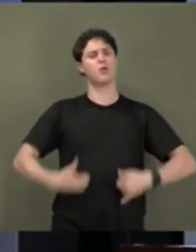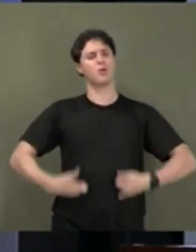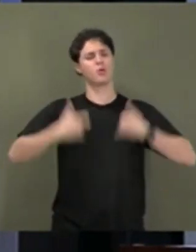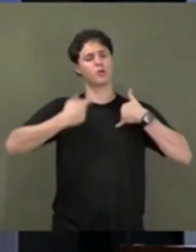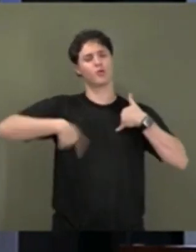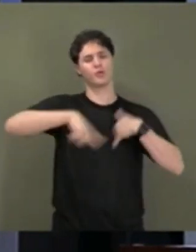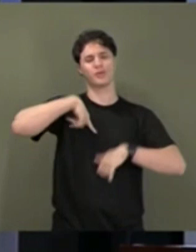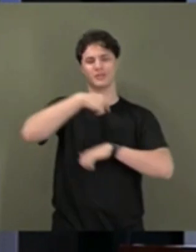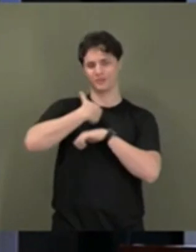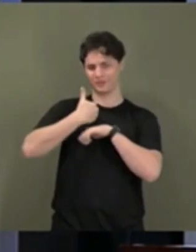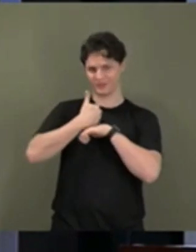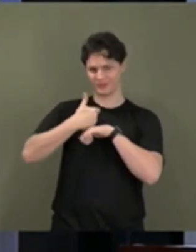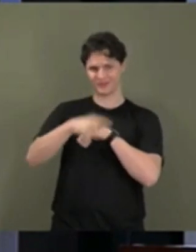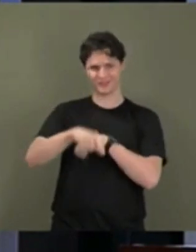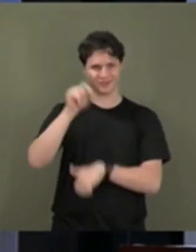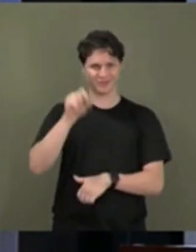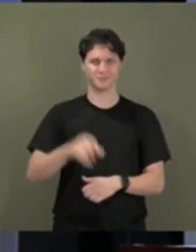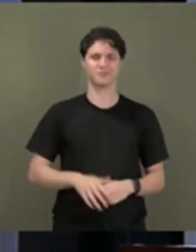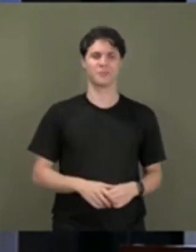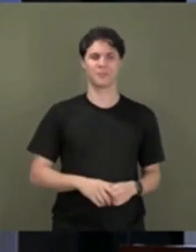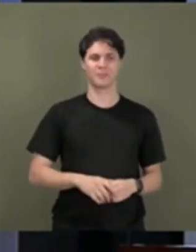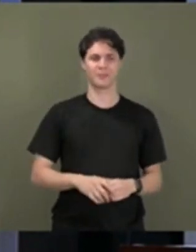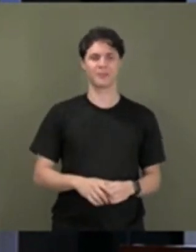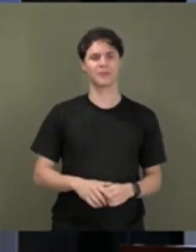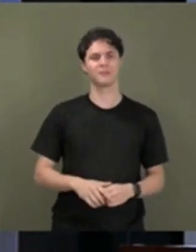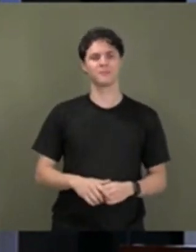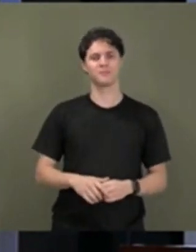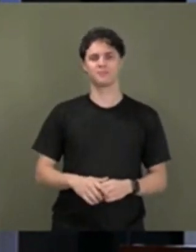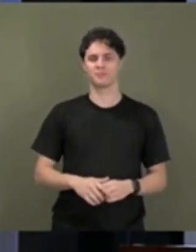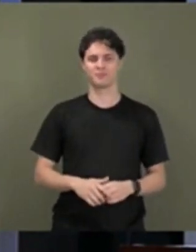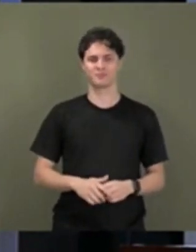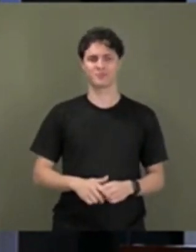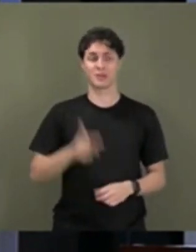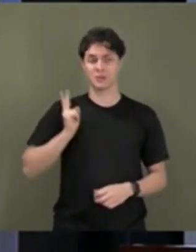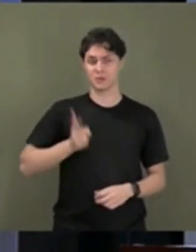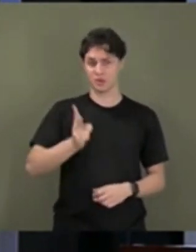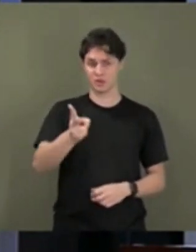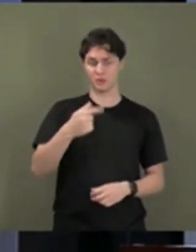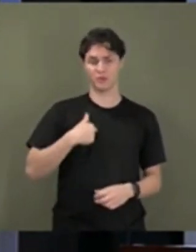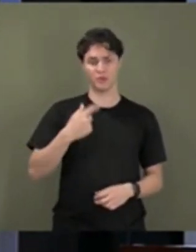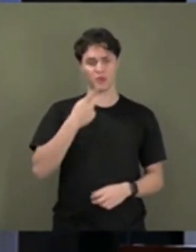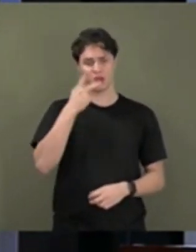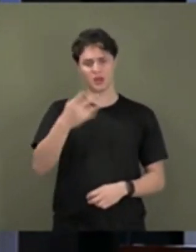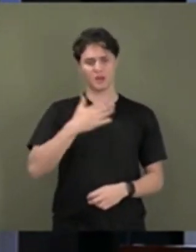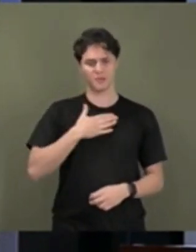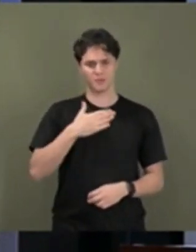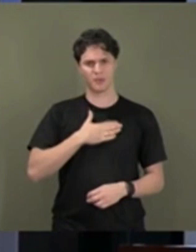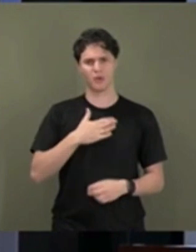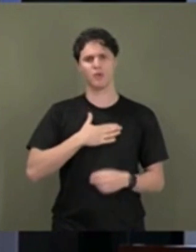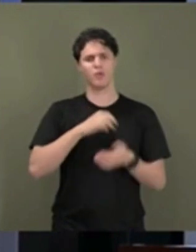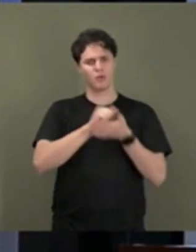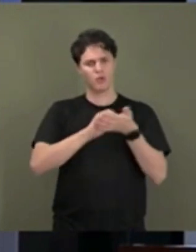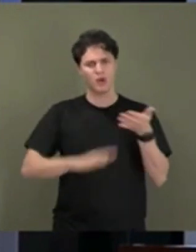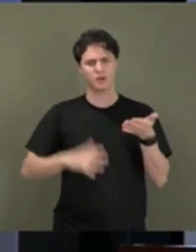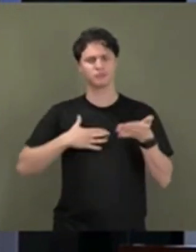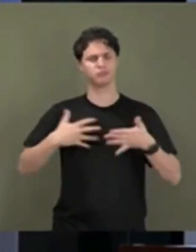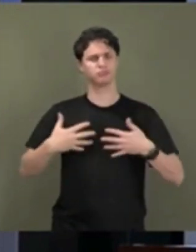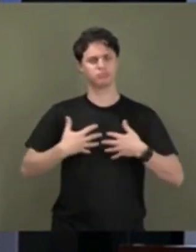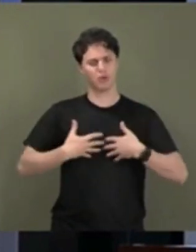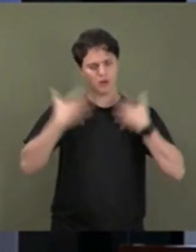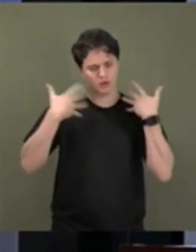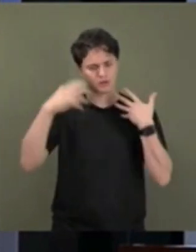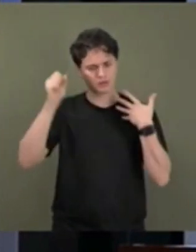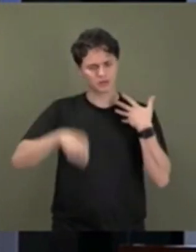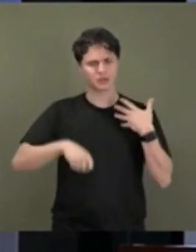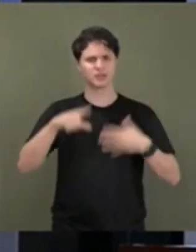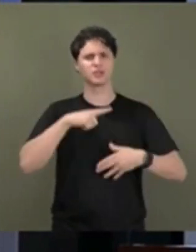que escolhemos. Eu escrevo as minhas linhas com o maior vigor e